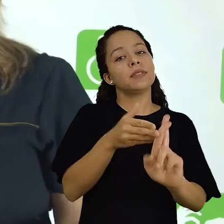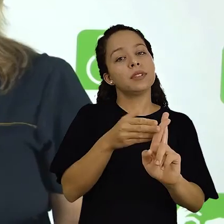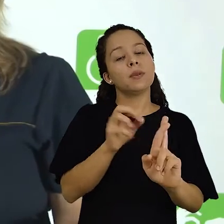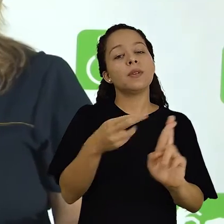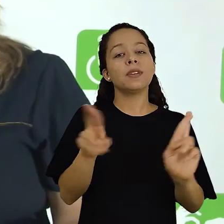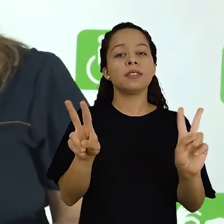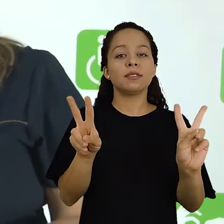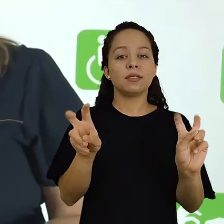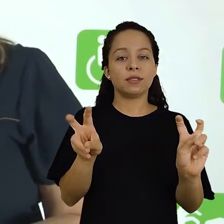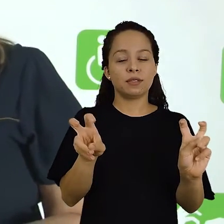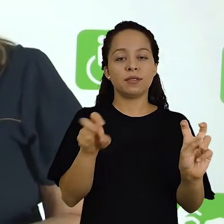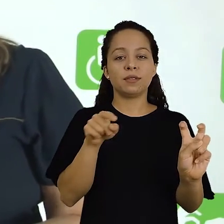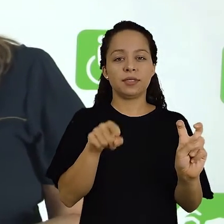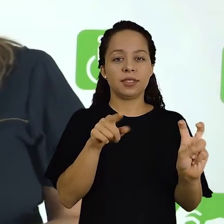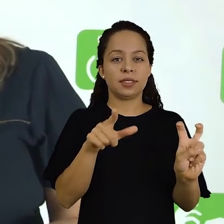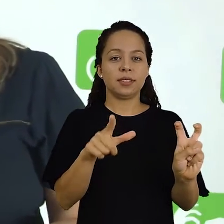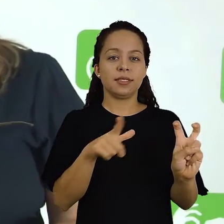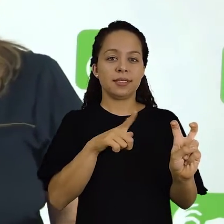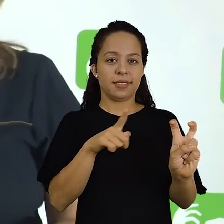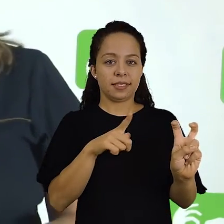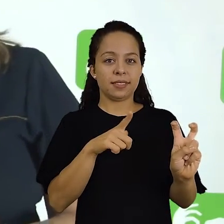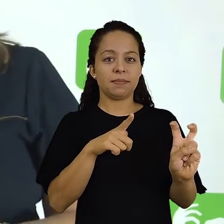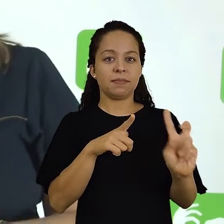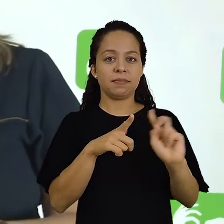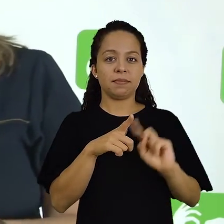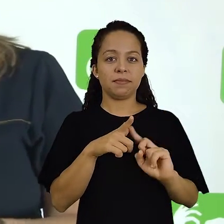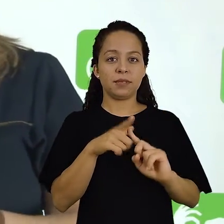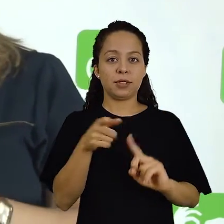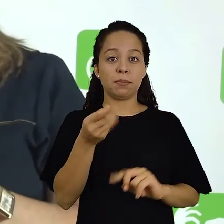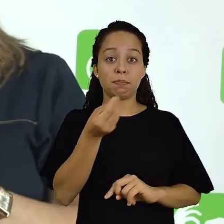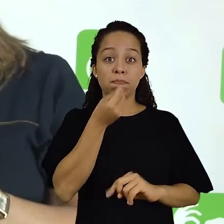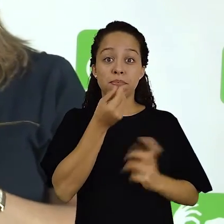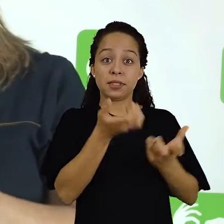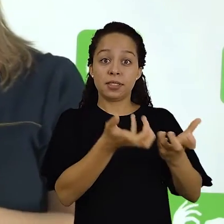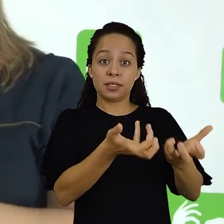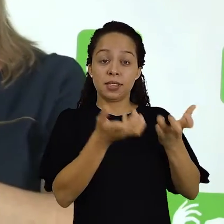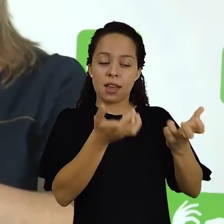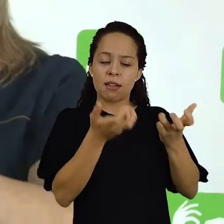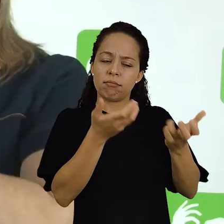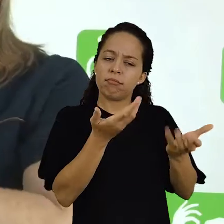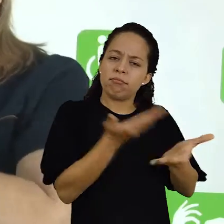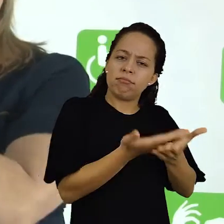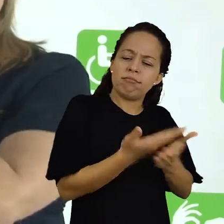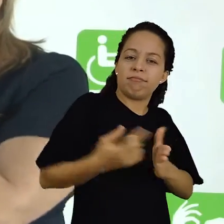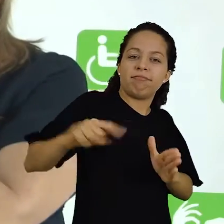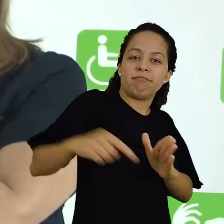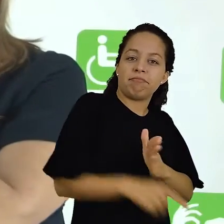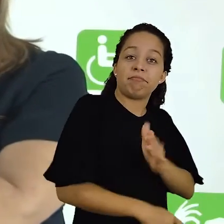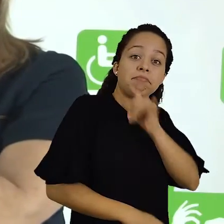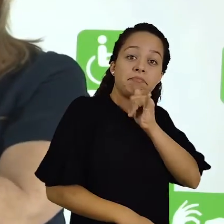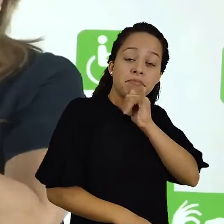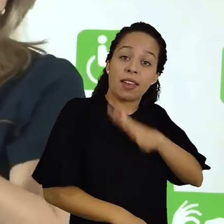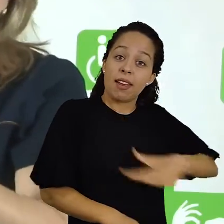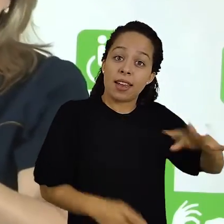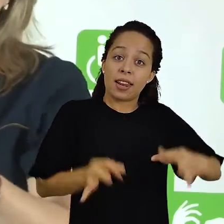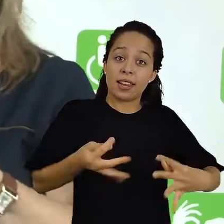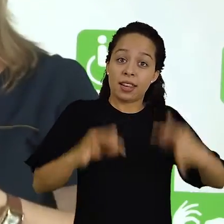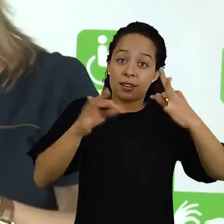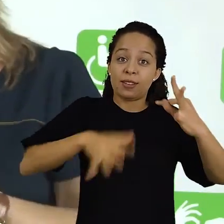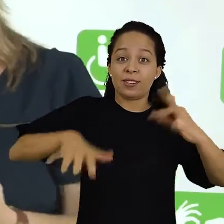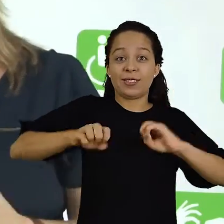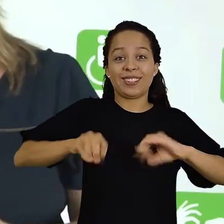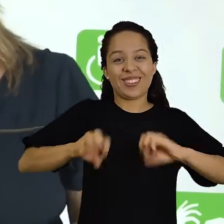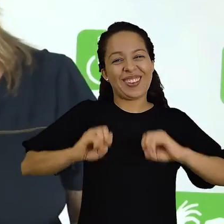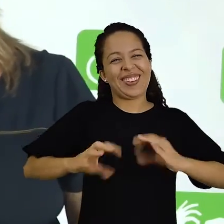relação a um determinado assunto em que você queira se aprofundar. Por exemplo,